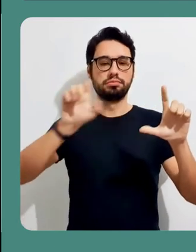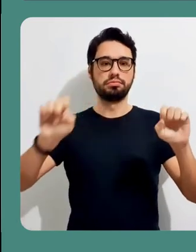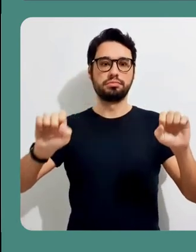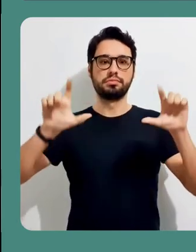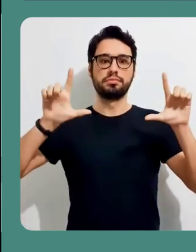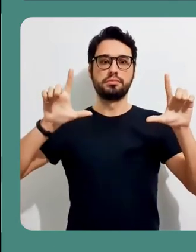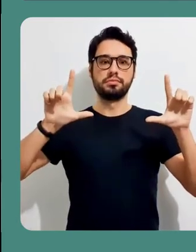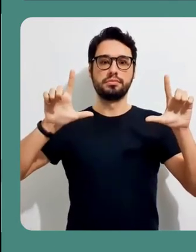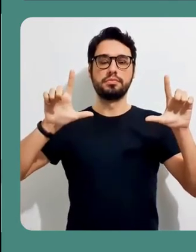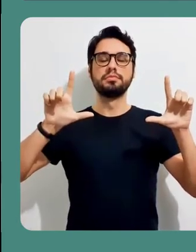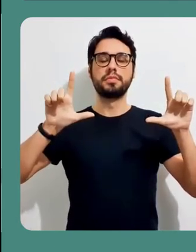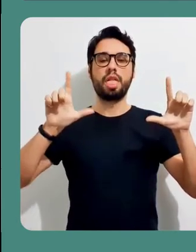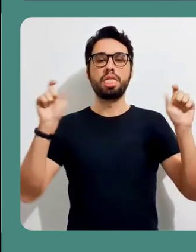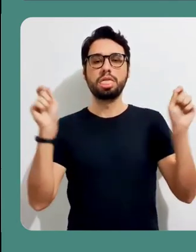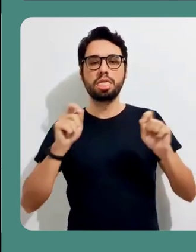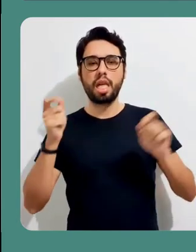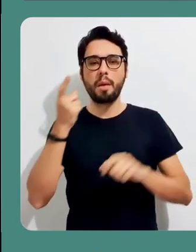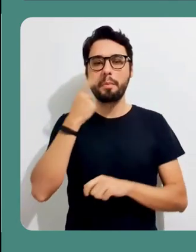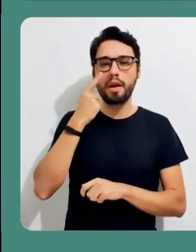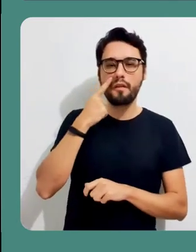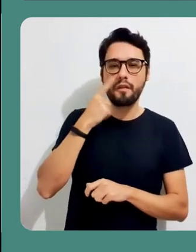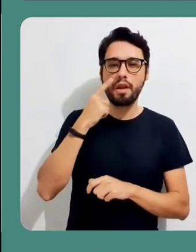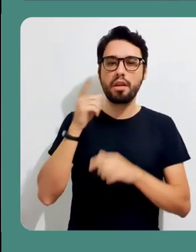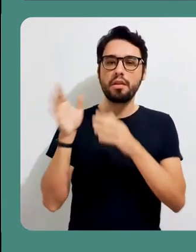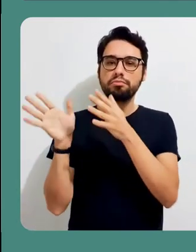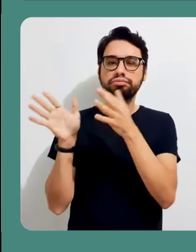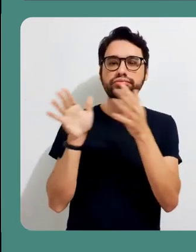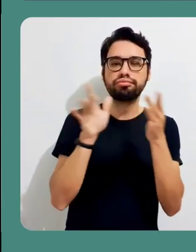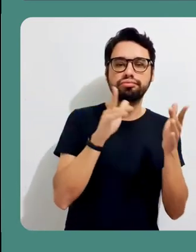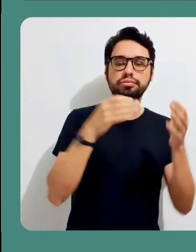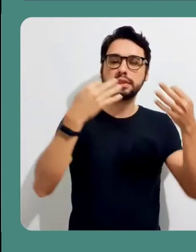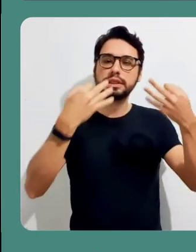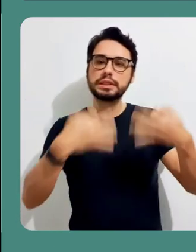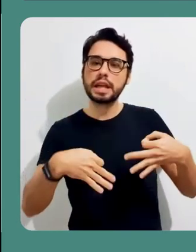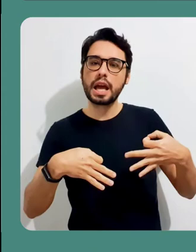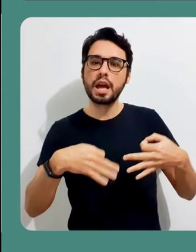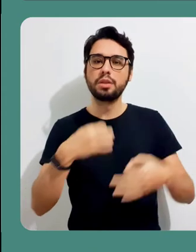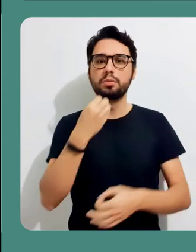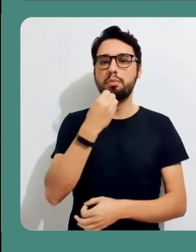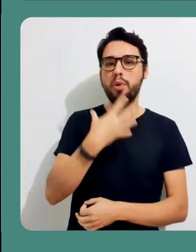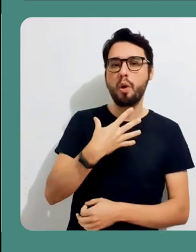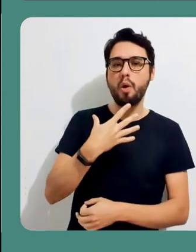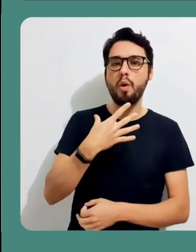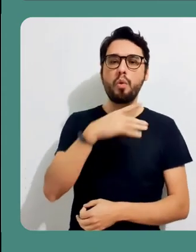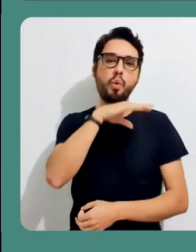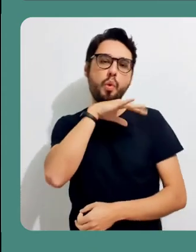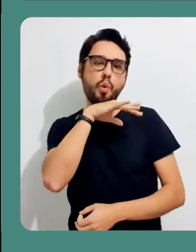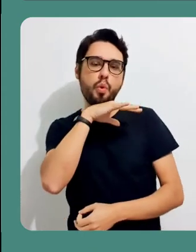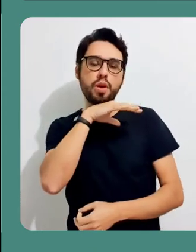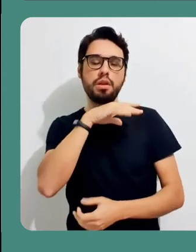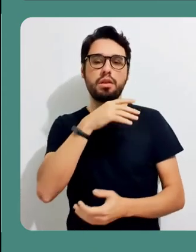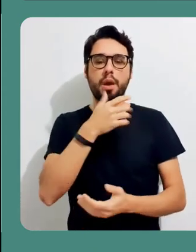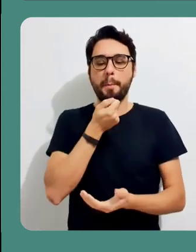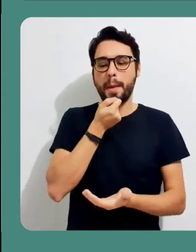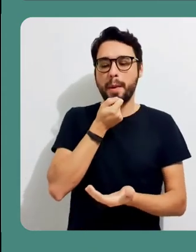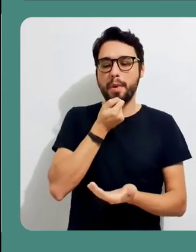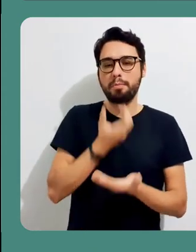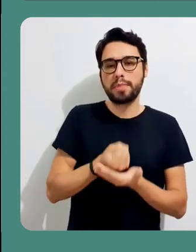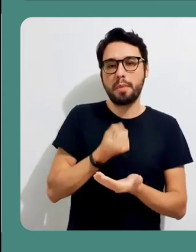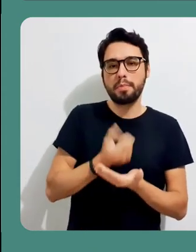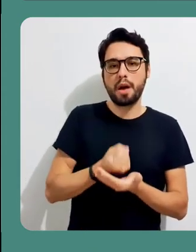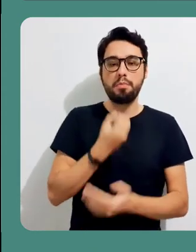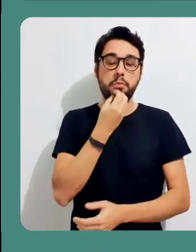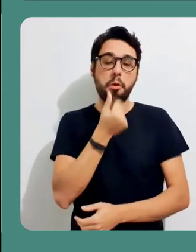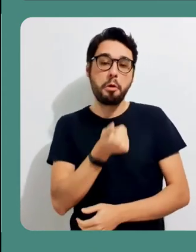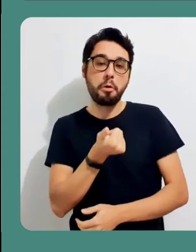Neste momento, ele vai mostrar para a gente uma janela de preview onde a gente pode revisar a gravação, verificar se o áudio está